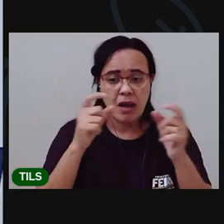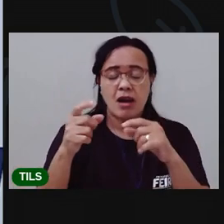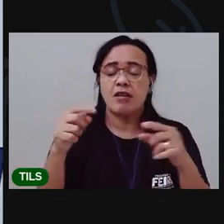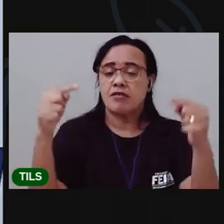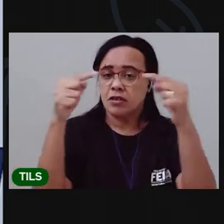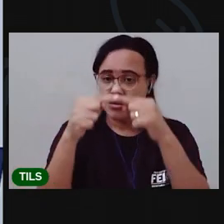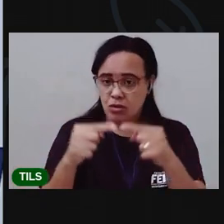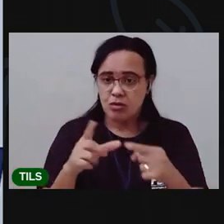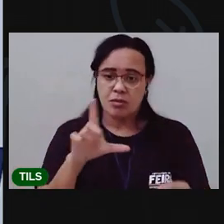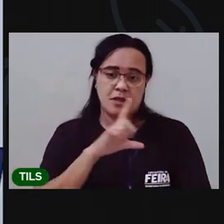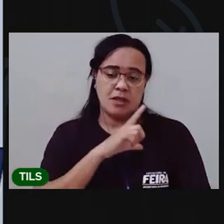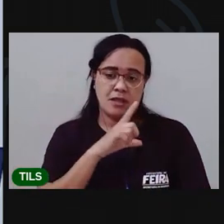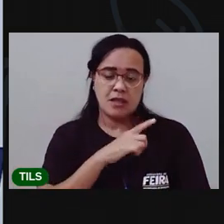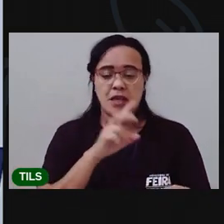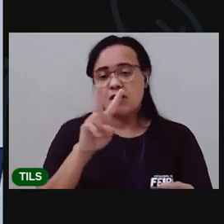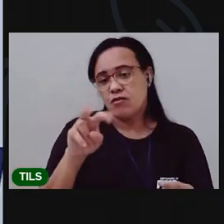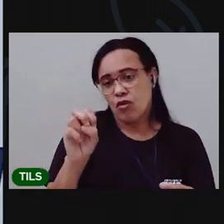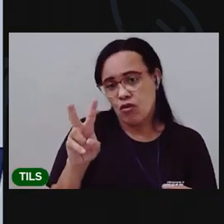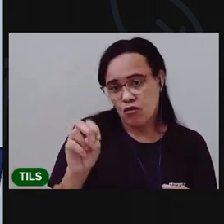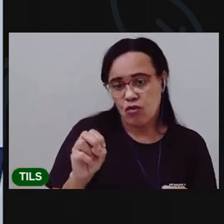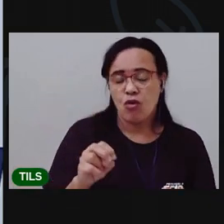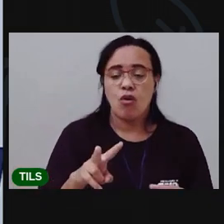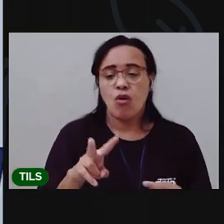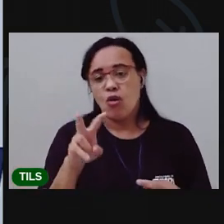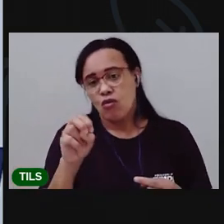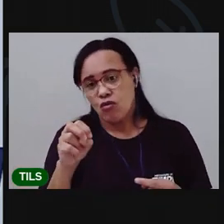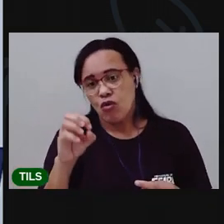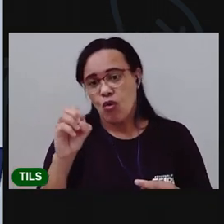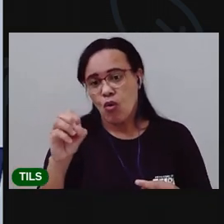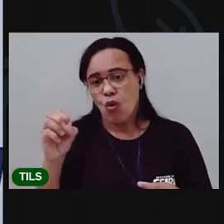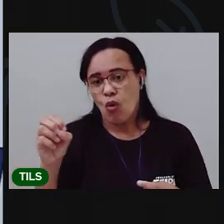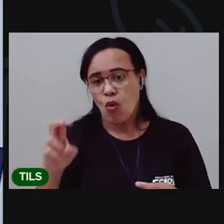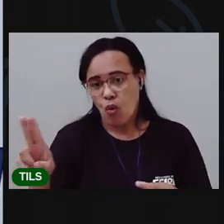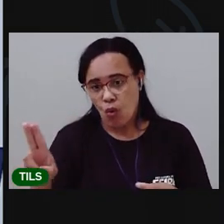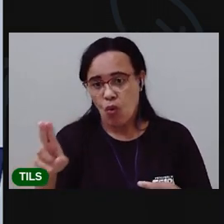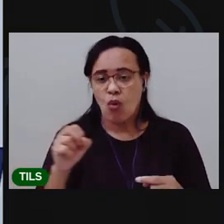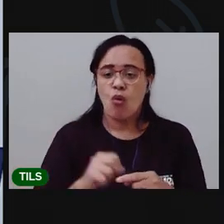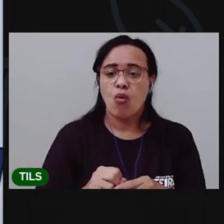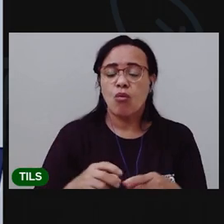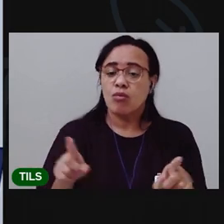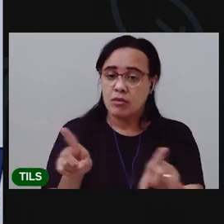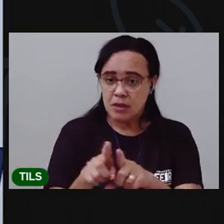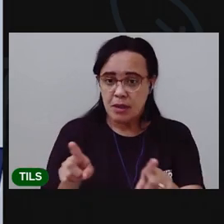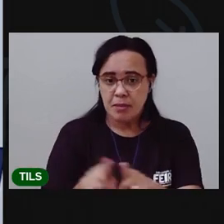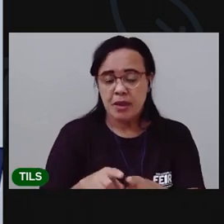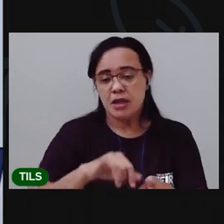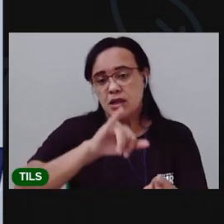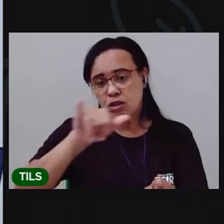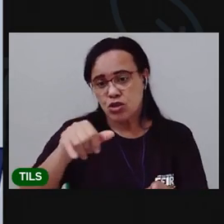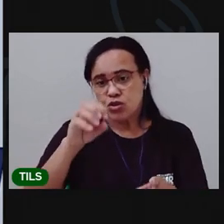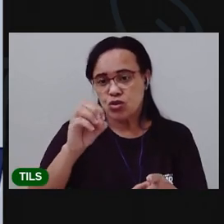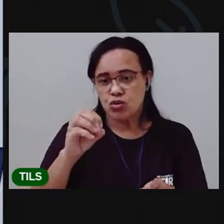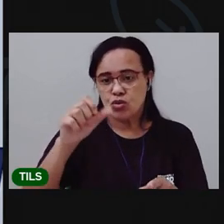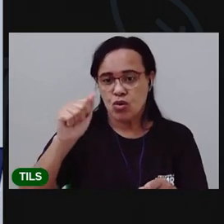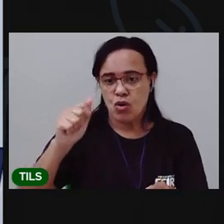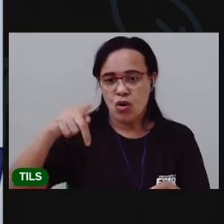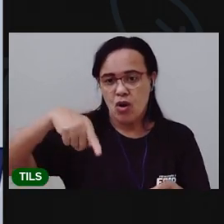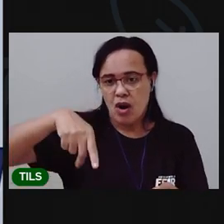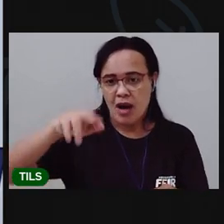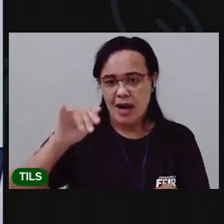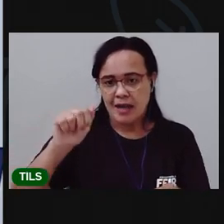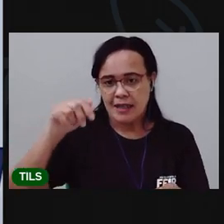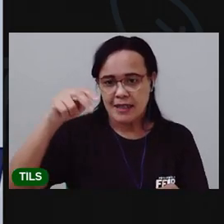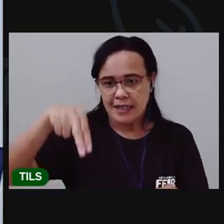vovô, voou, rimou, né? A gente viu que joaquim, querinquim, tem um som